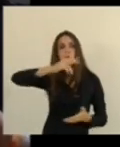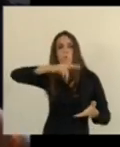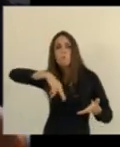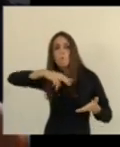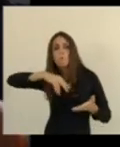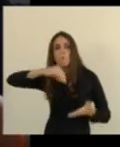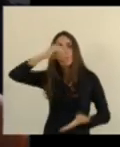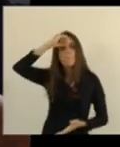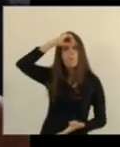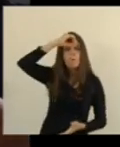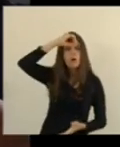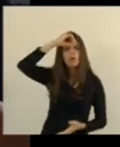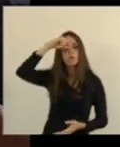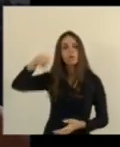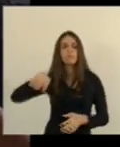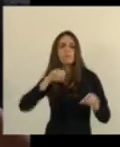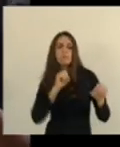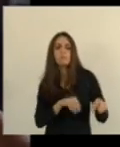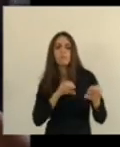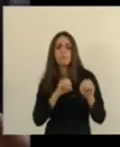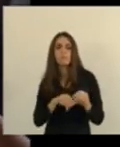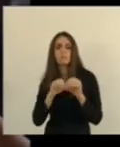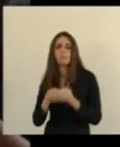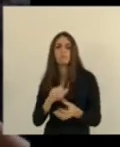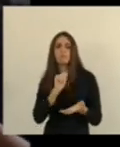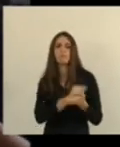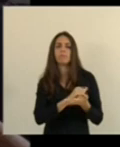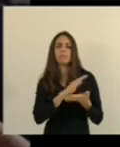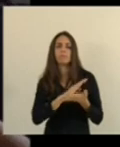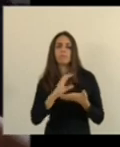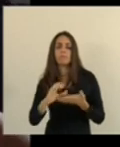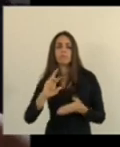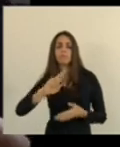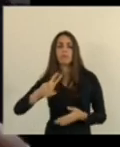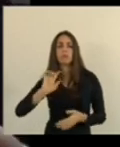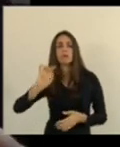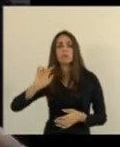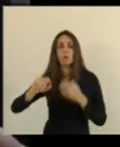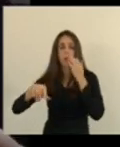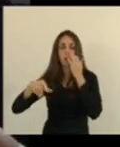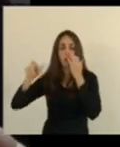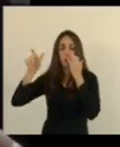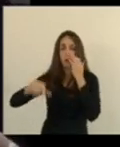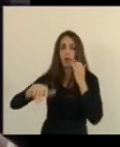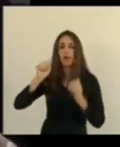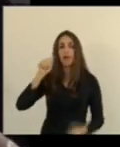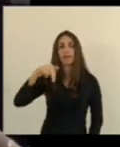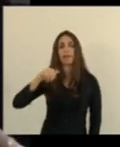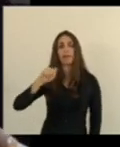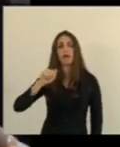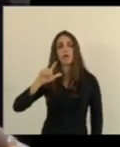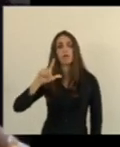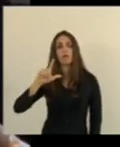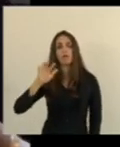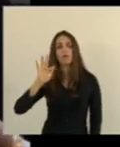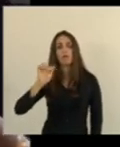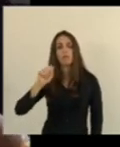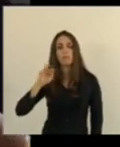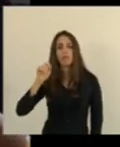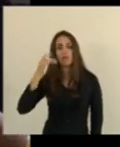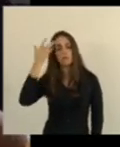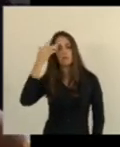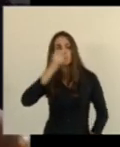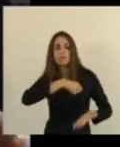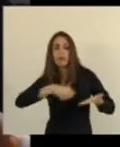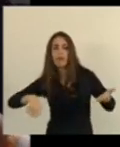Mas não apenas o analfabetismo, a pessoa analfabeta porque ela não sabe ler e escrever, mas a pessoa